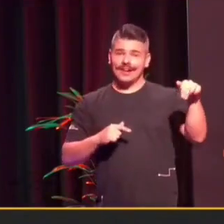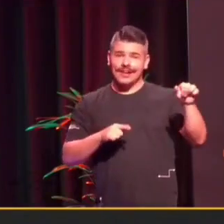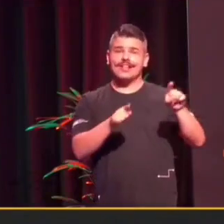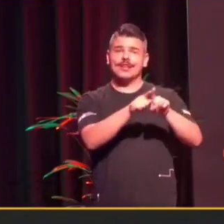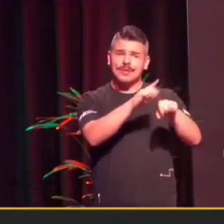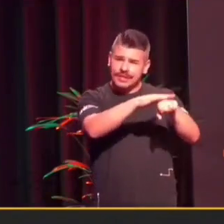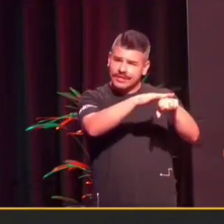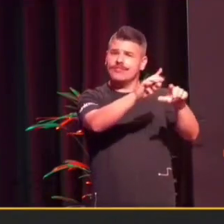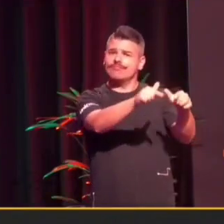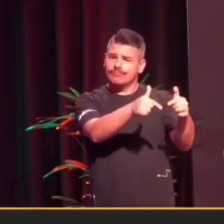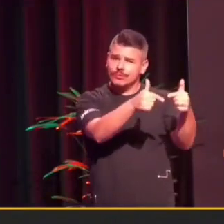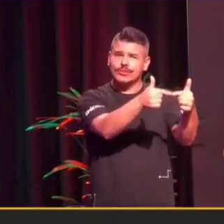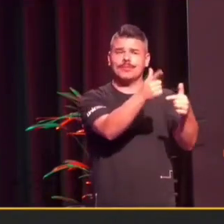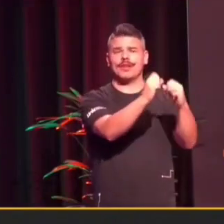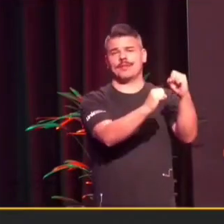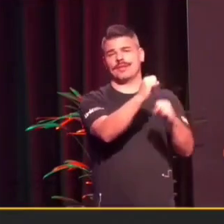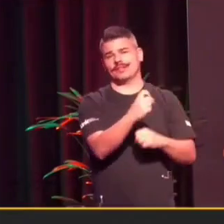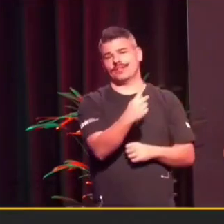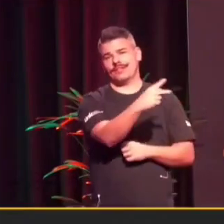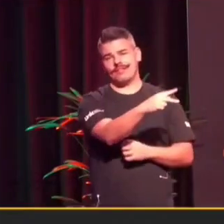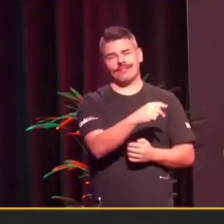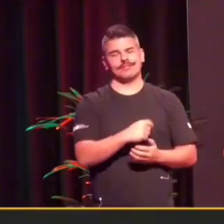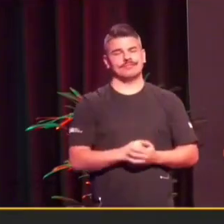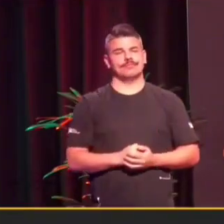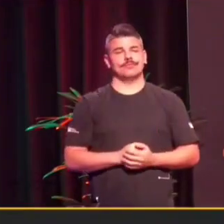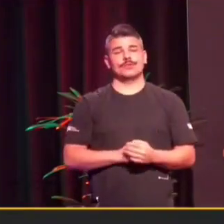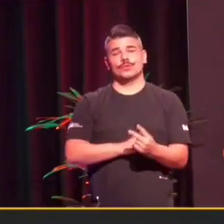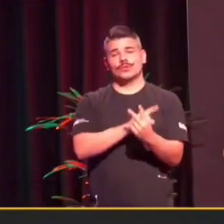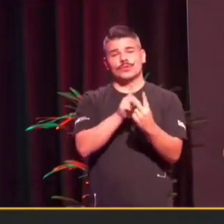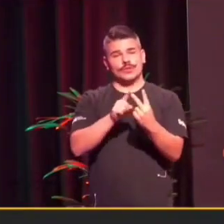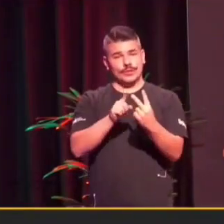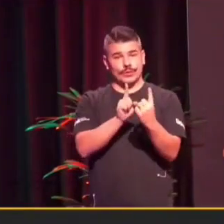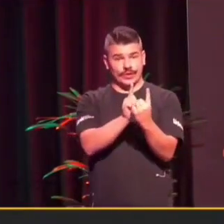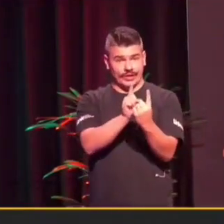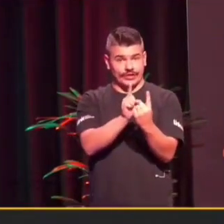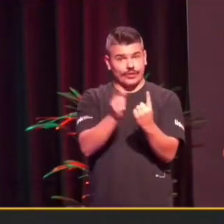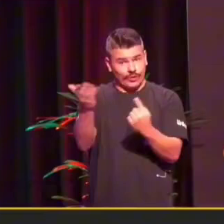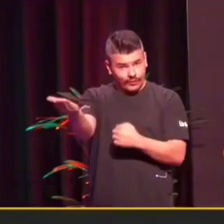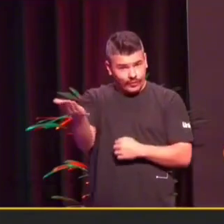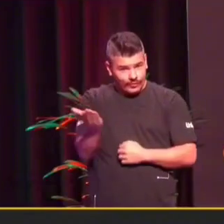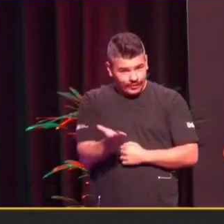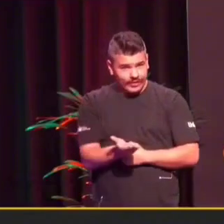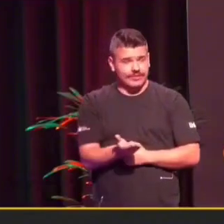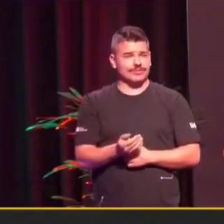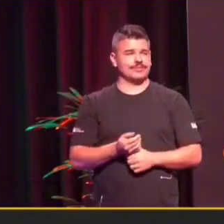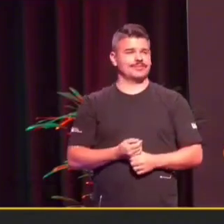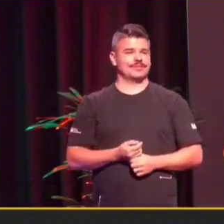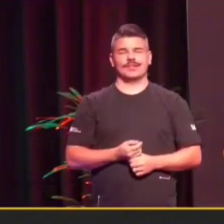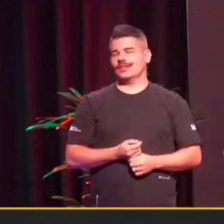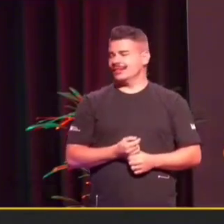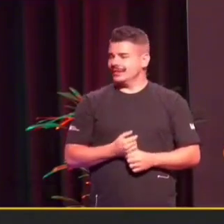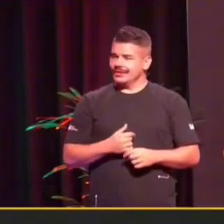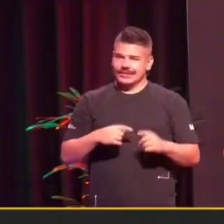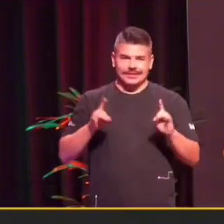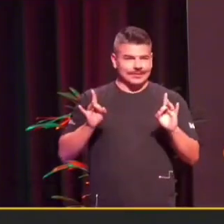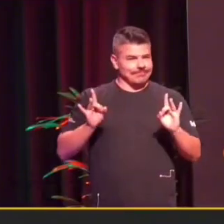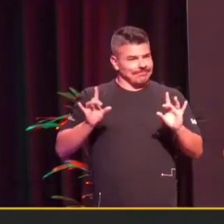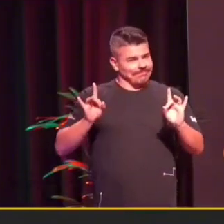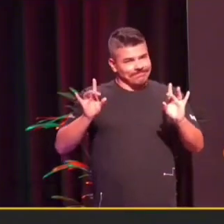de fazer a coisa acontecer. Nosso segundo cliente, que eu vou convidar aqui agora também, é para o lado especial.